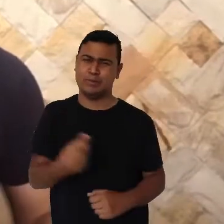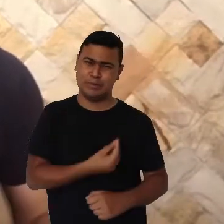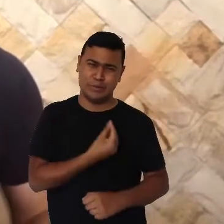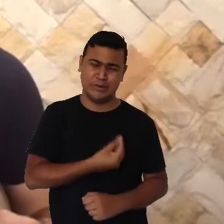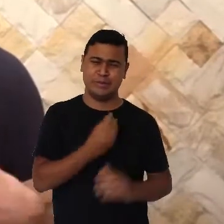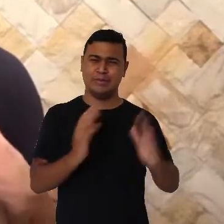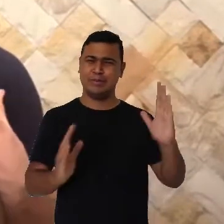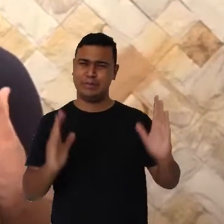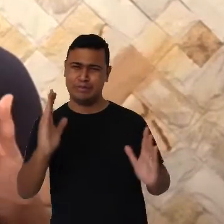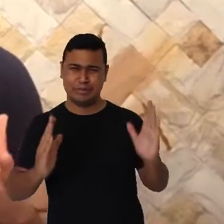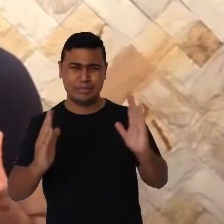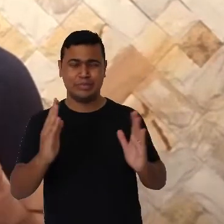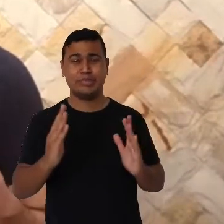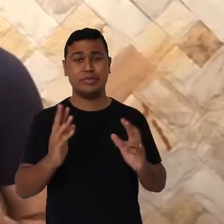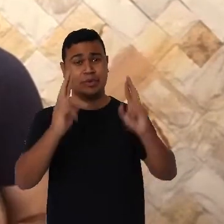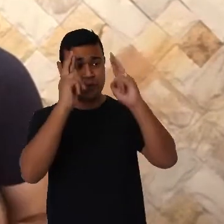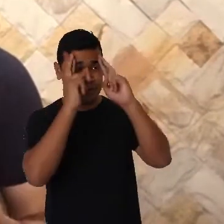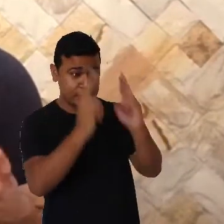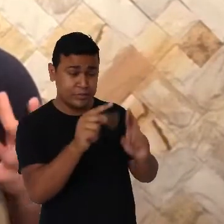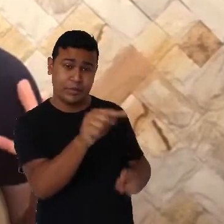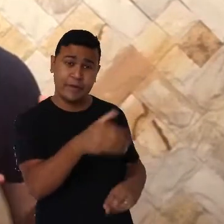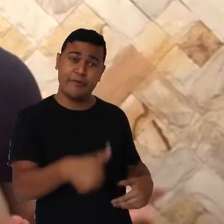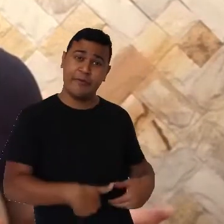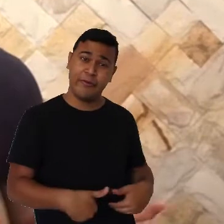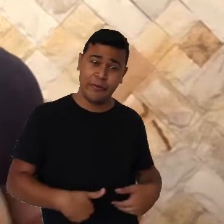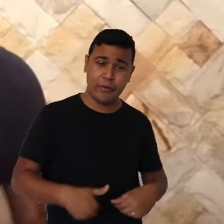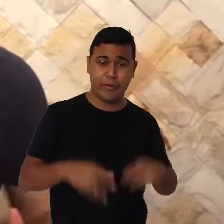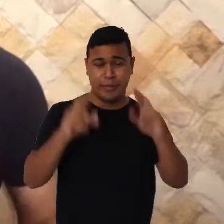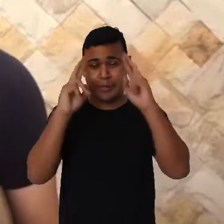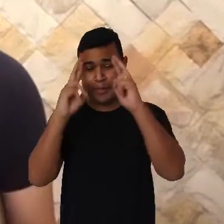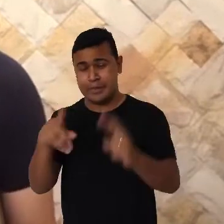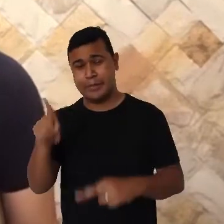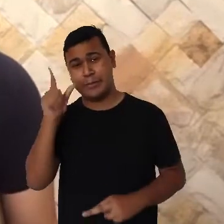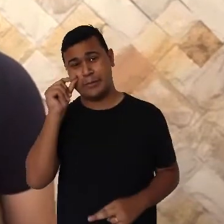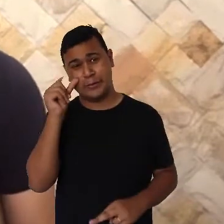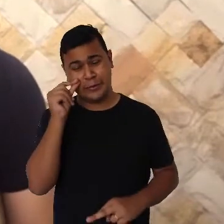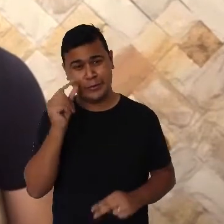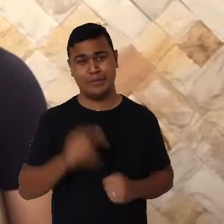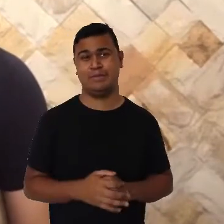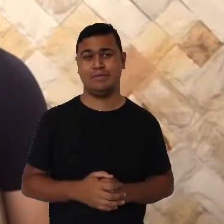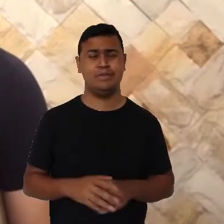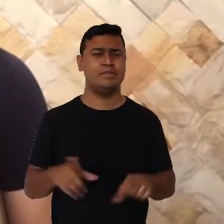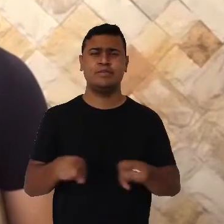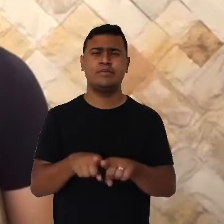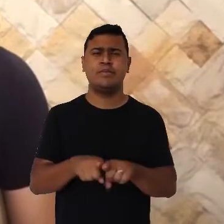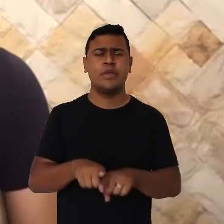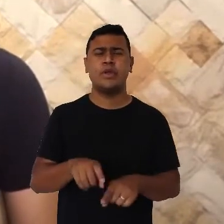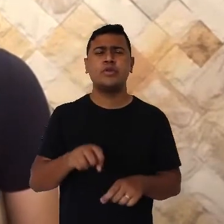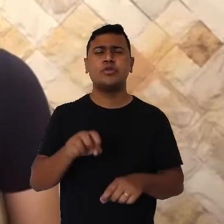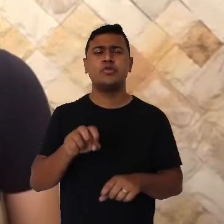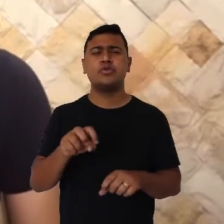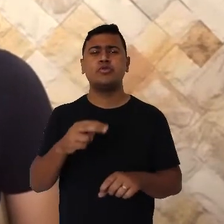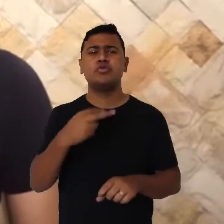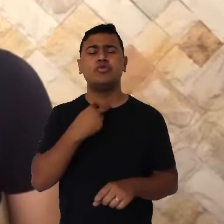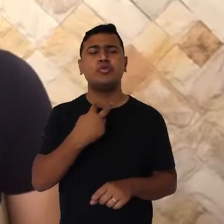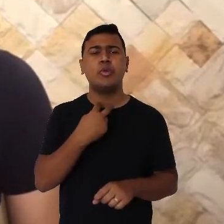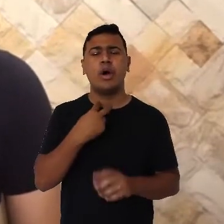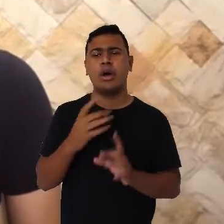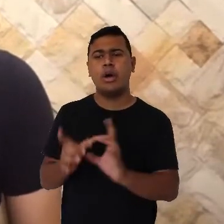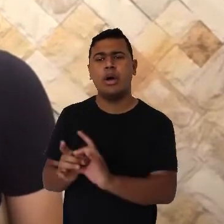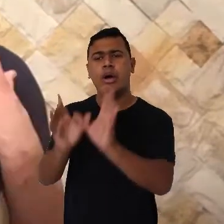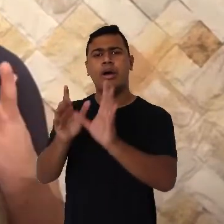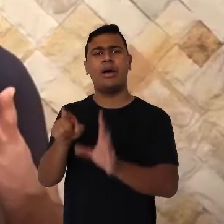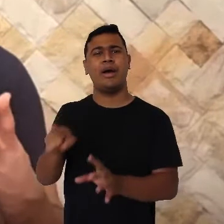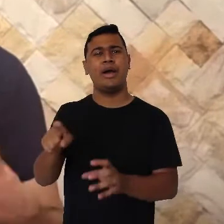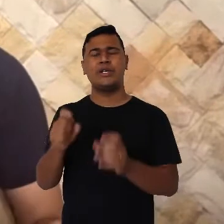respeitando as suas horas de fome e de sono, e não permitindo que o bebê chore ou fique